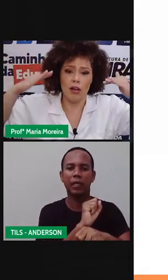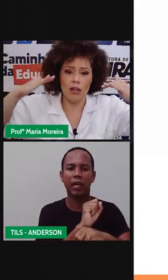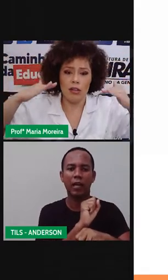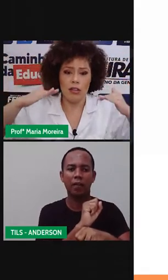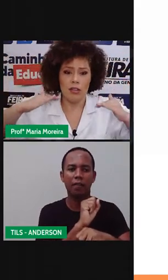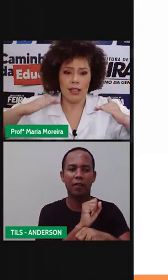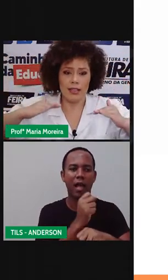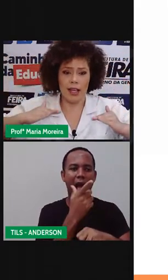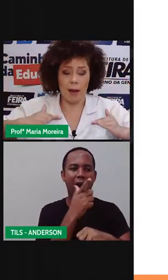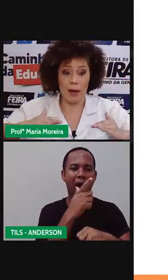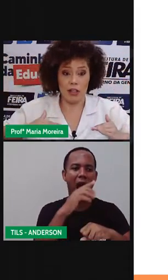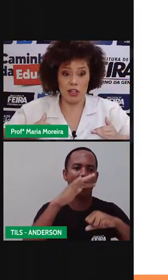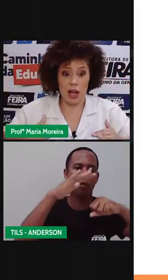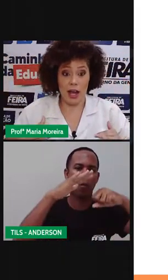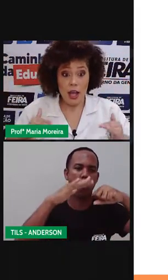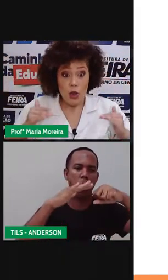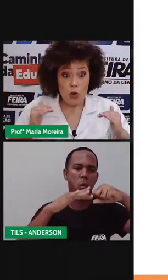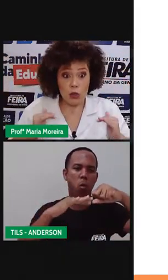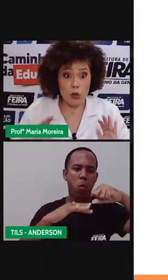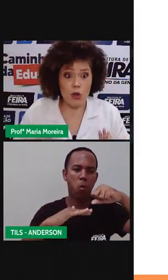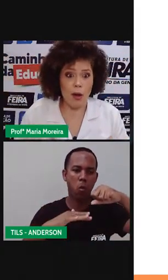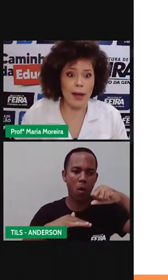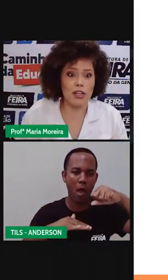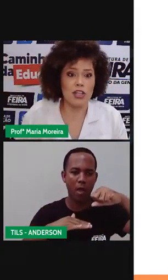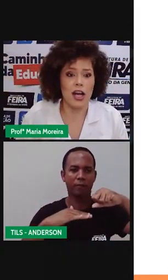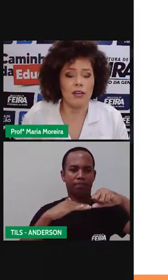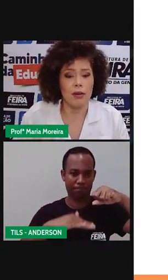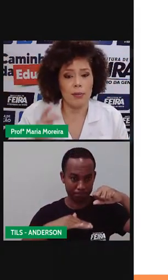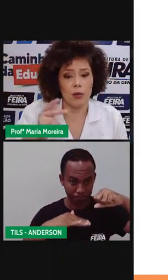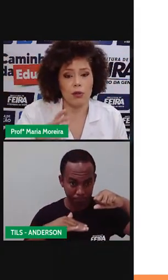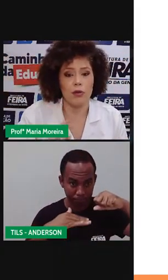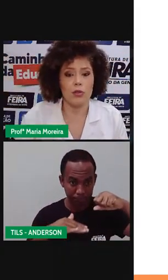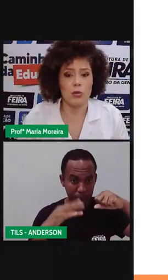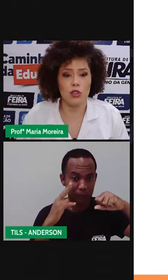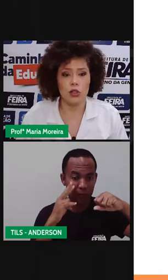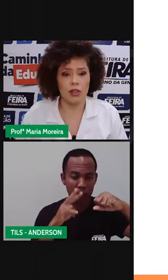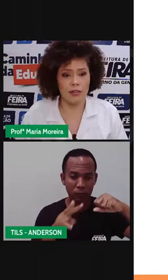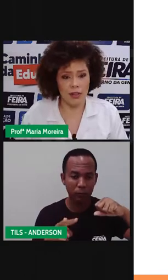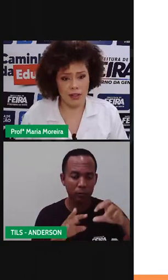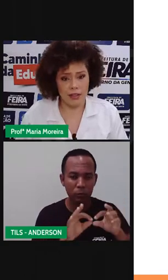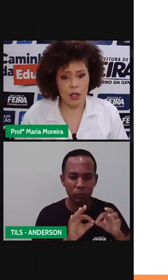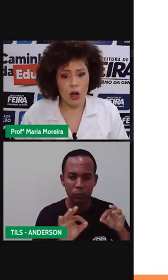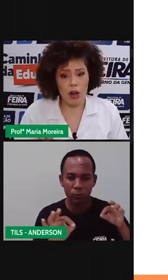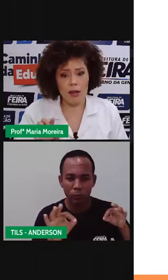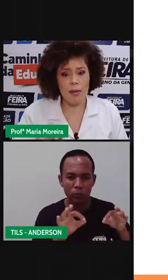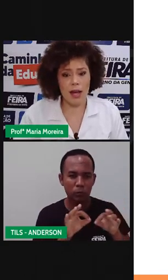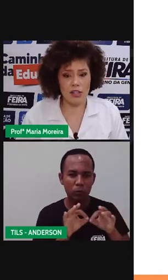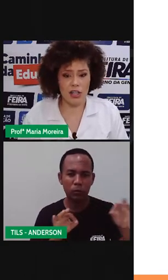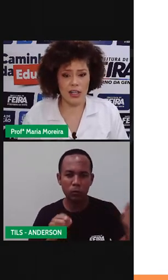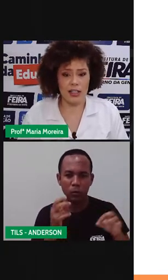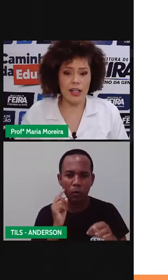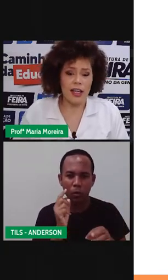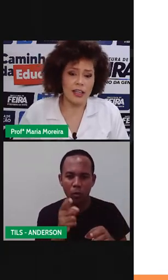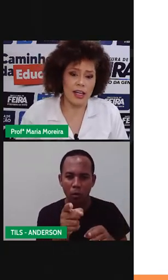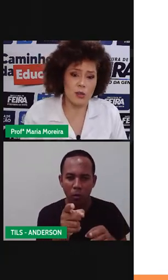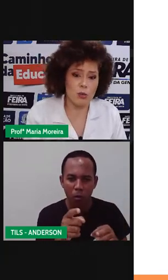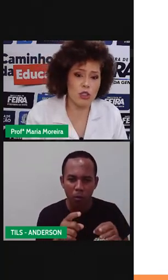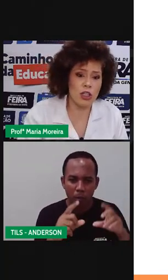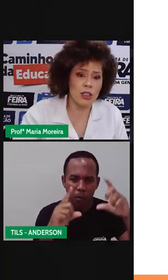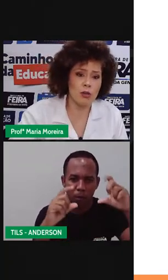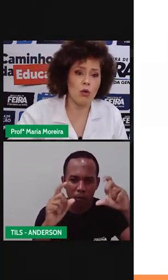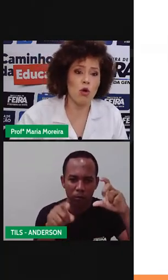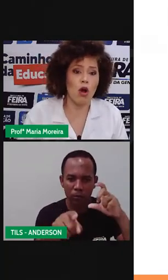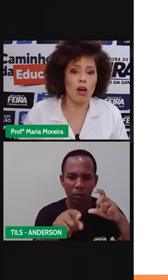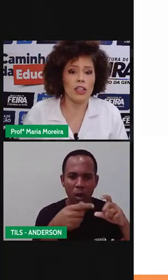ó, na seca abaixar. Quando o rio abaixava, pronto, vamos medir outra vez. Olha a imagem aí, né? Deles